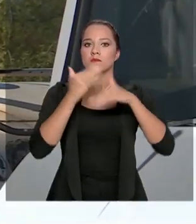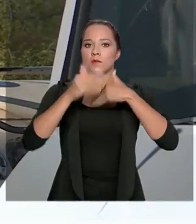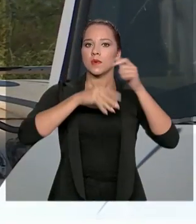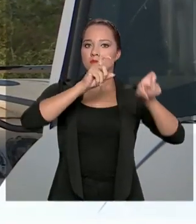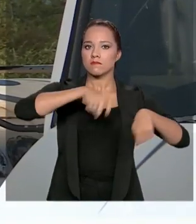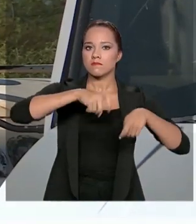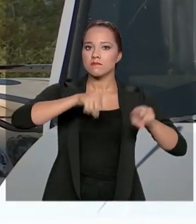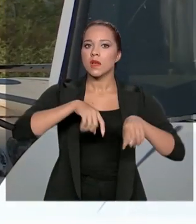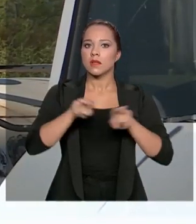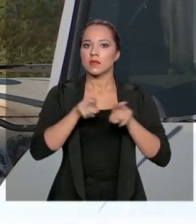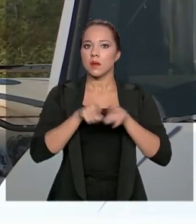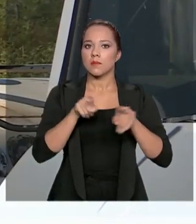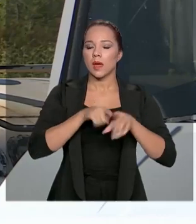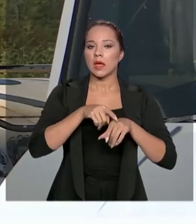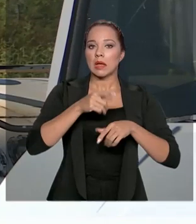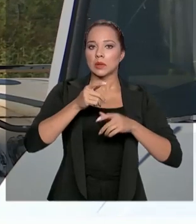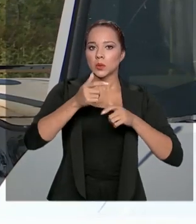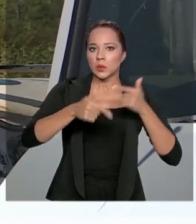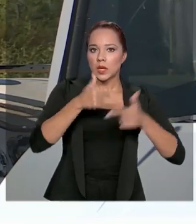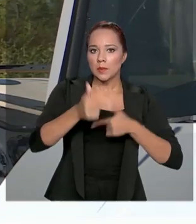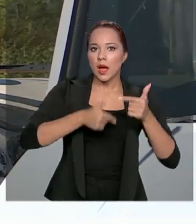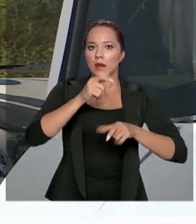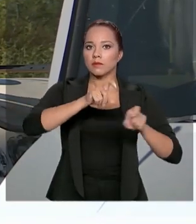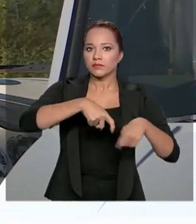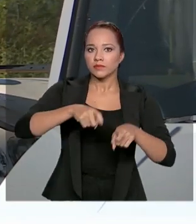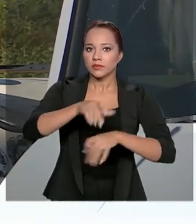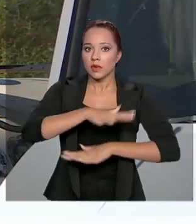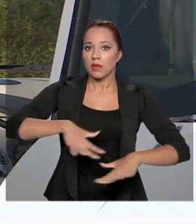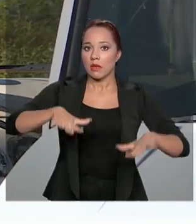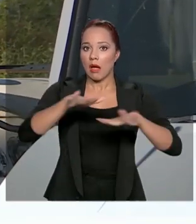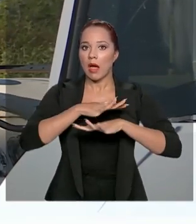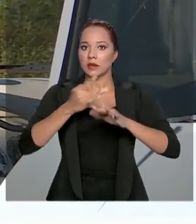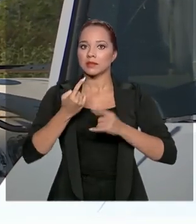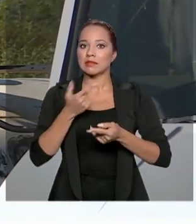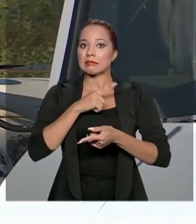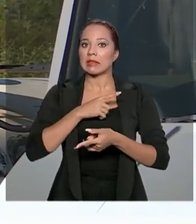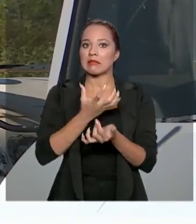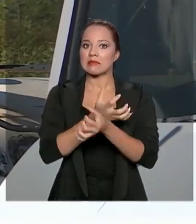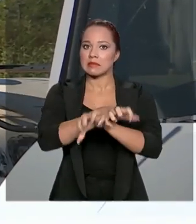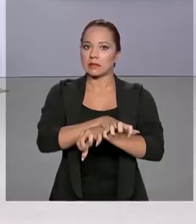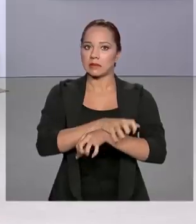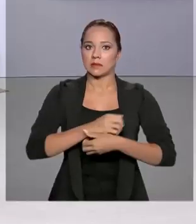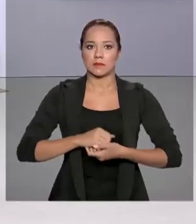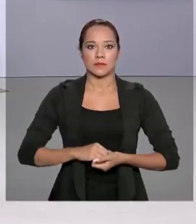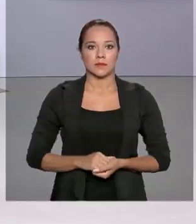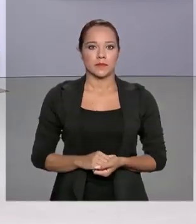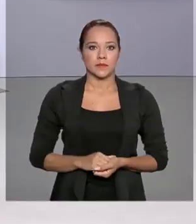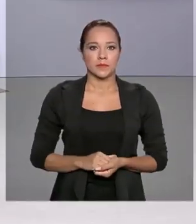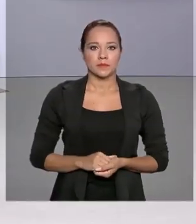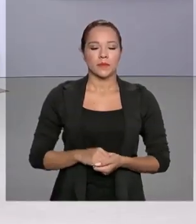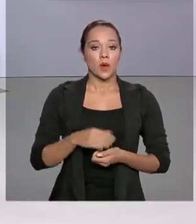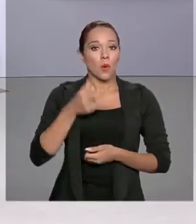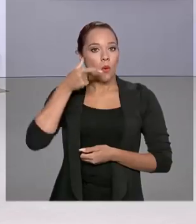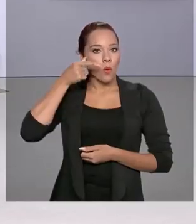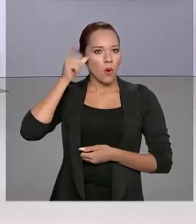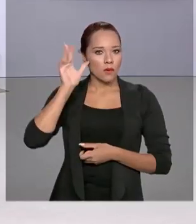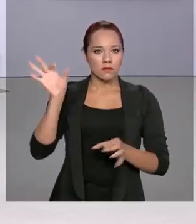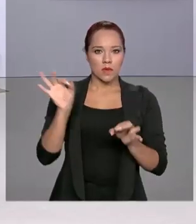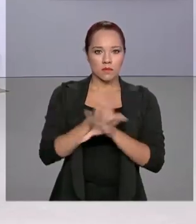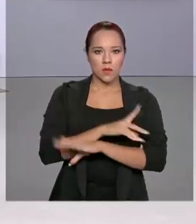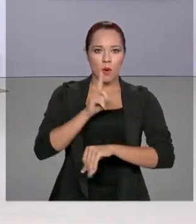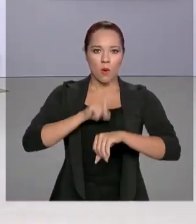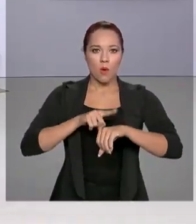agricultura e da pecuária de subsistência em áreas atingidas pela seca. Terminou ontem, às